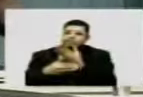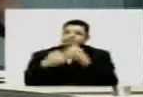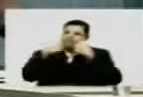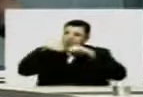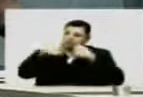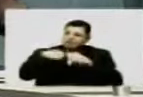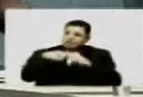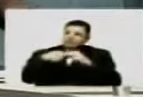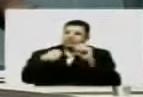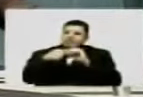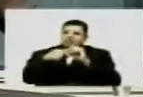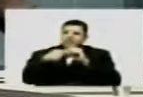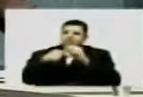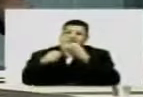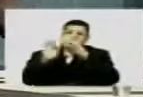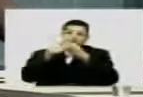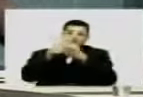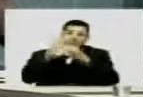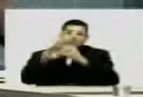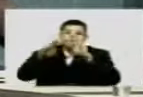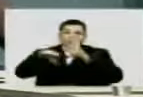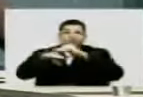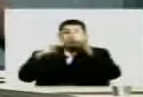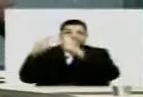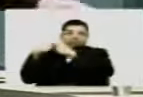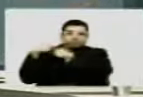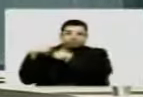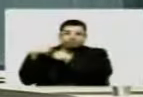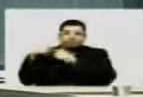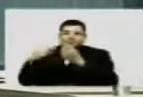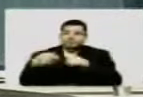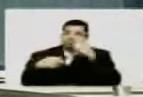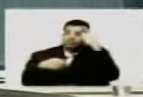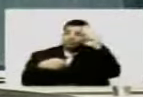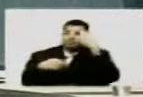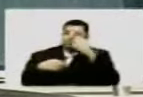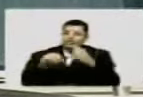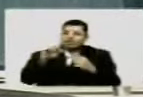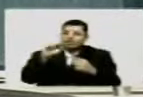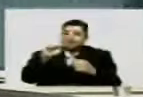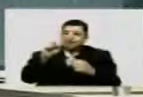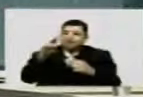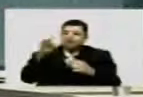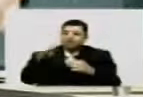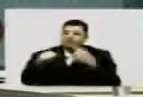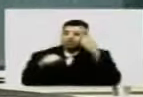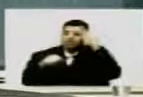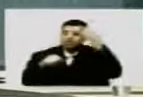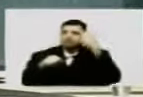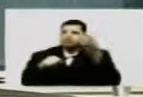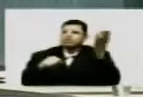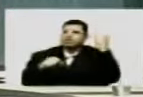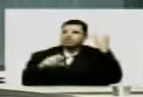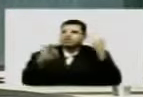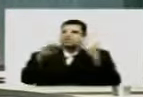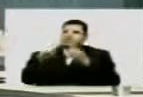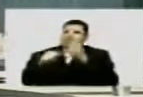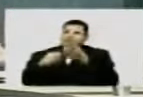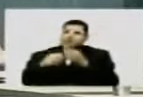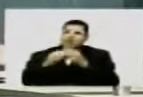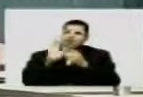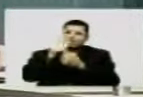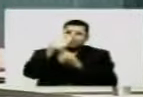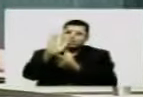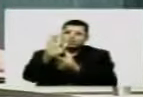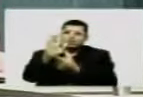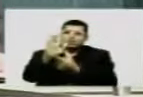é preciso tratar essa questão com mais responsabilidade. Eu lembro da audiência itinerante que nós fizemos em Tabatinga, em que